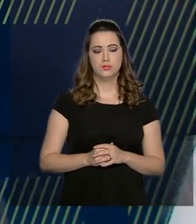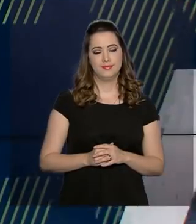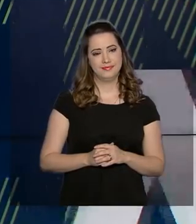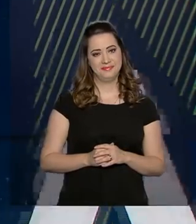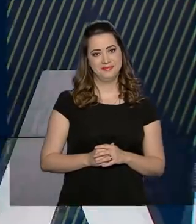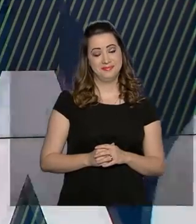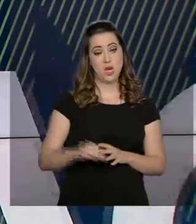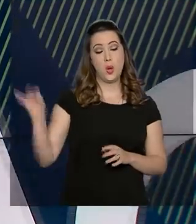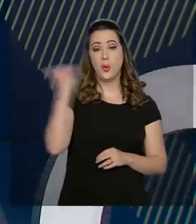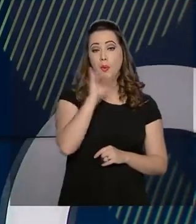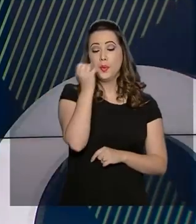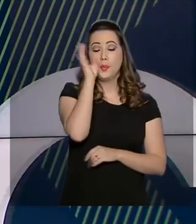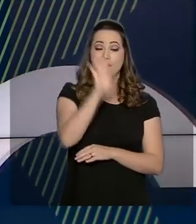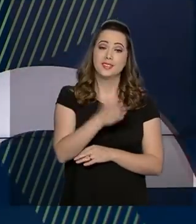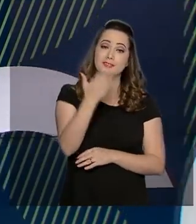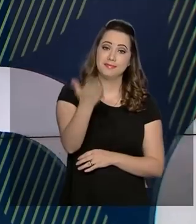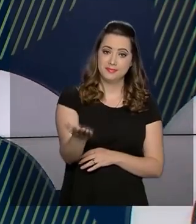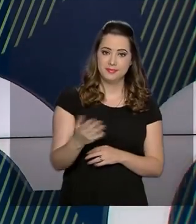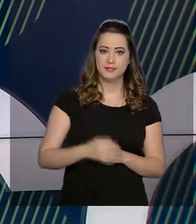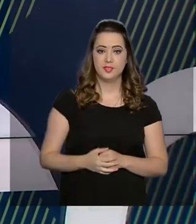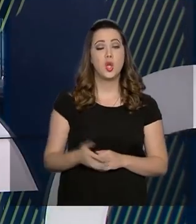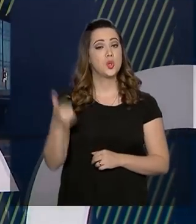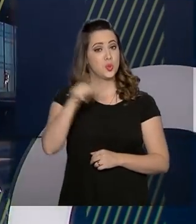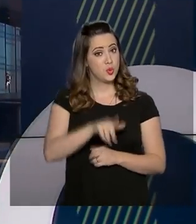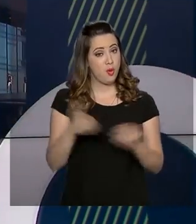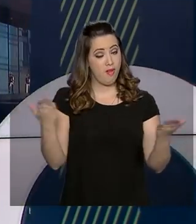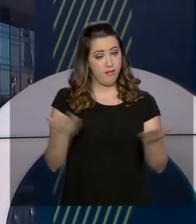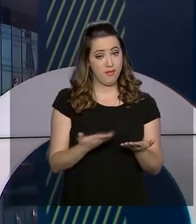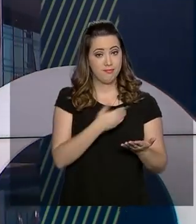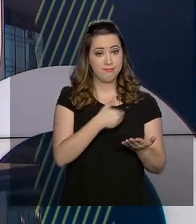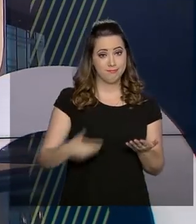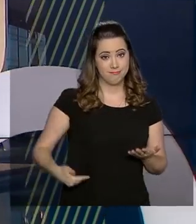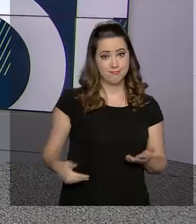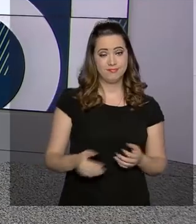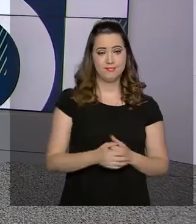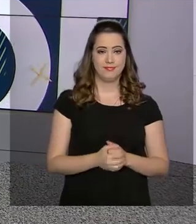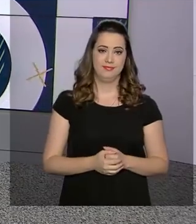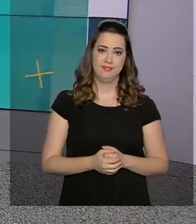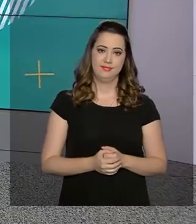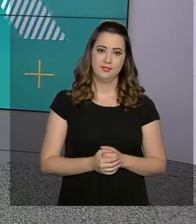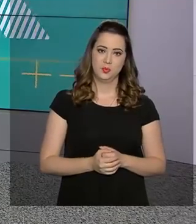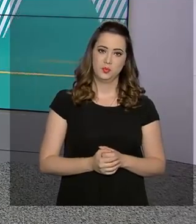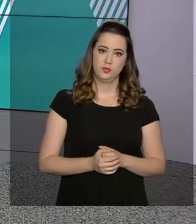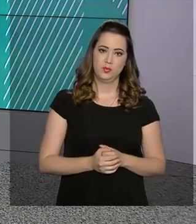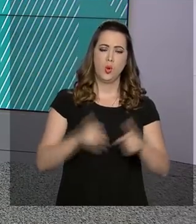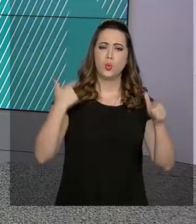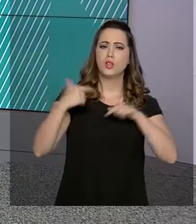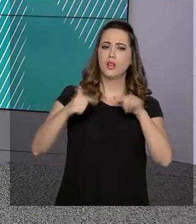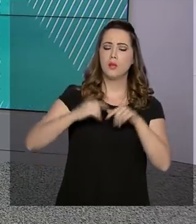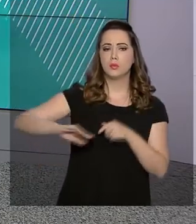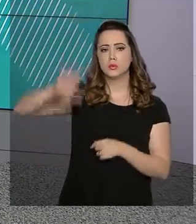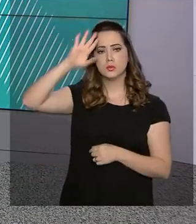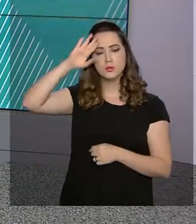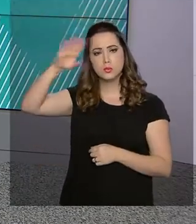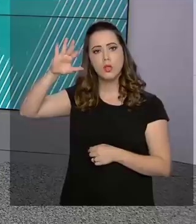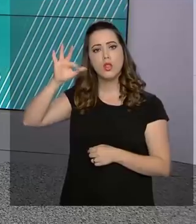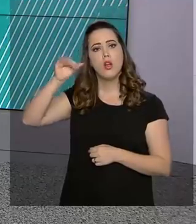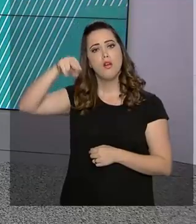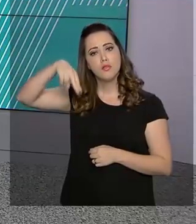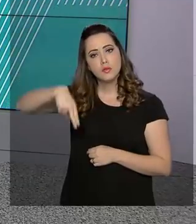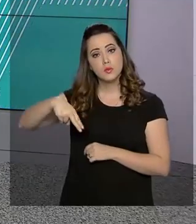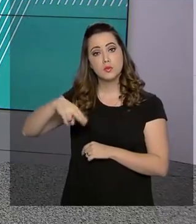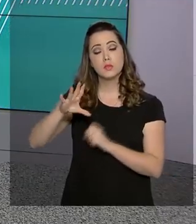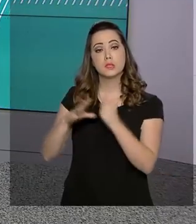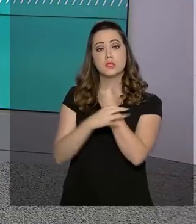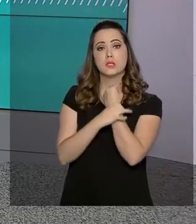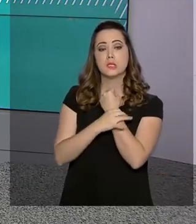Olá, boa tarde para você. No ar, mais uma edição do Governo Agora. A atuação da Força Nacional de Segurança Pública